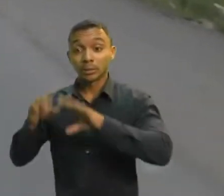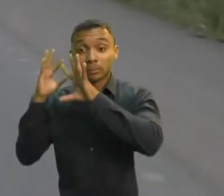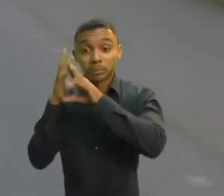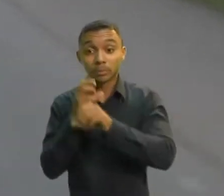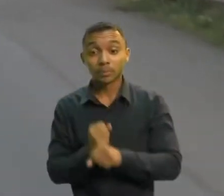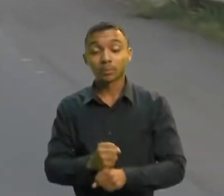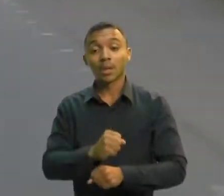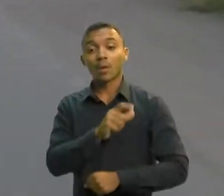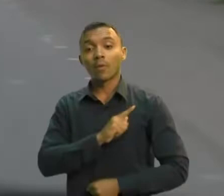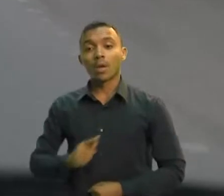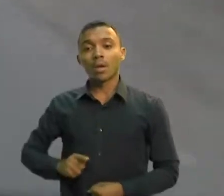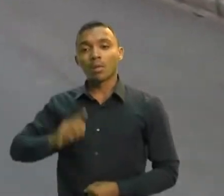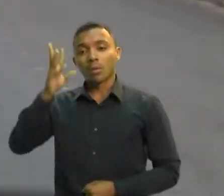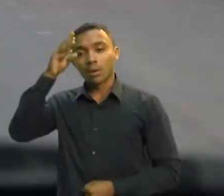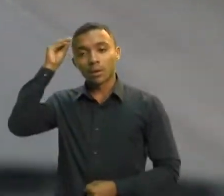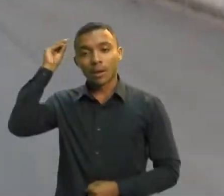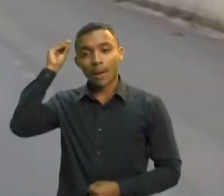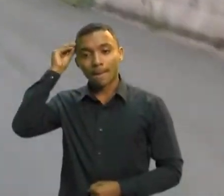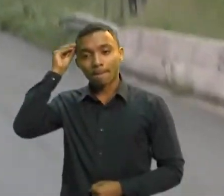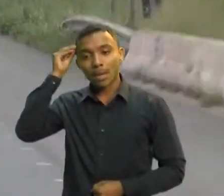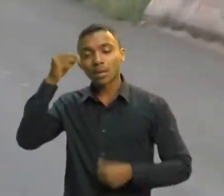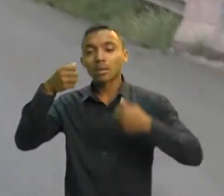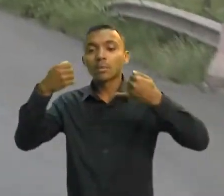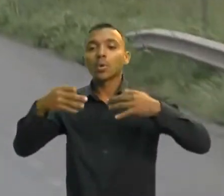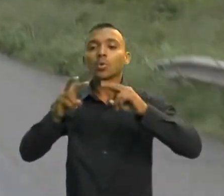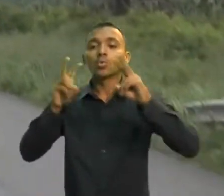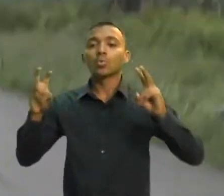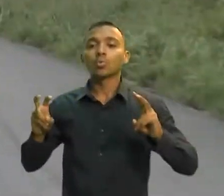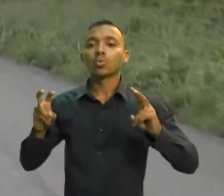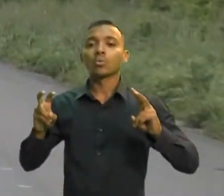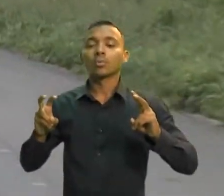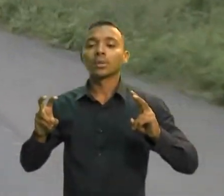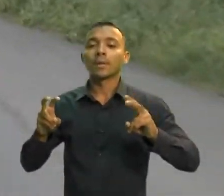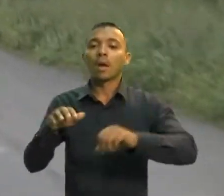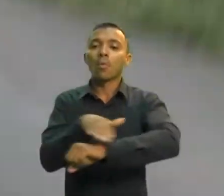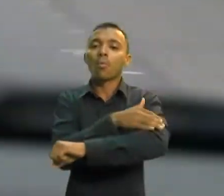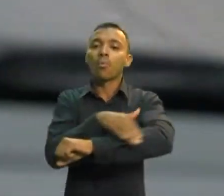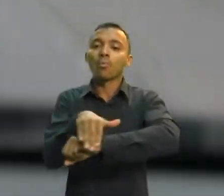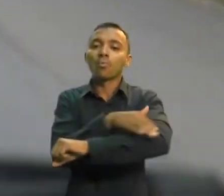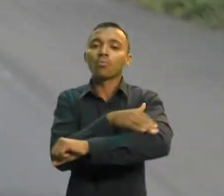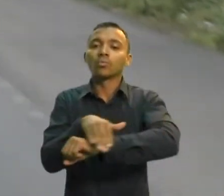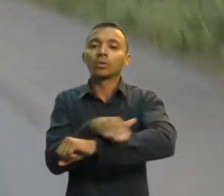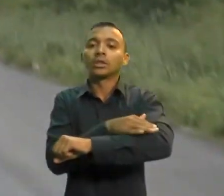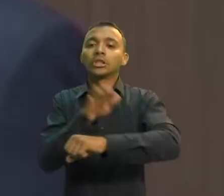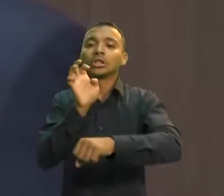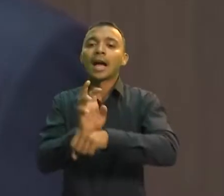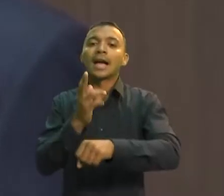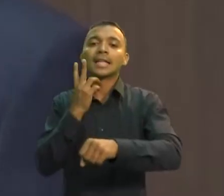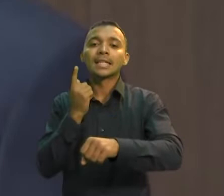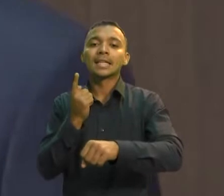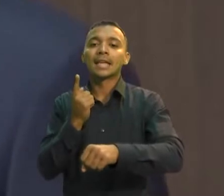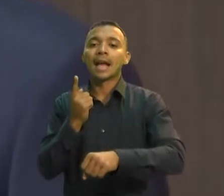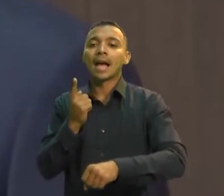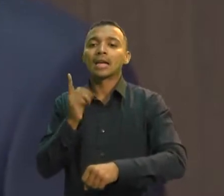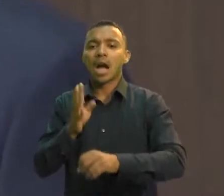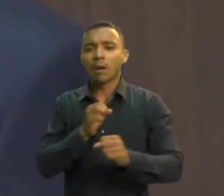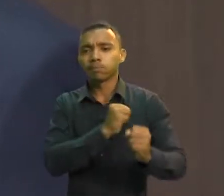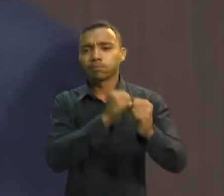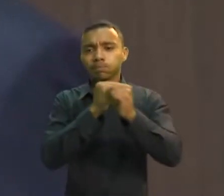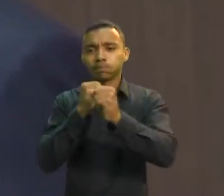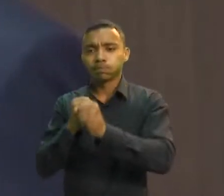investimentos nas estradas do Ceará com mais de 3 mil quilômetros concluídos desde 2015. E, por último,